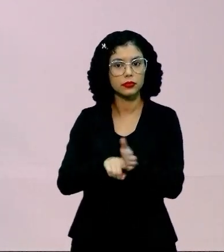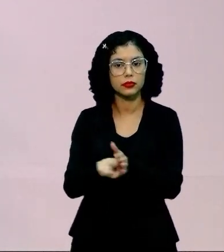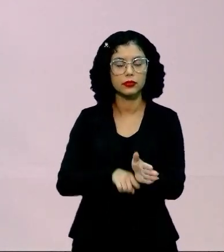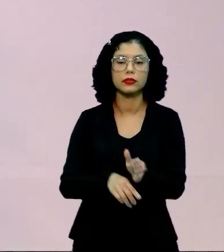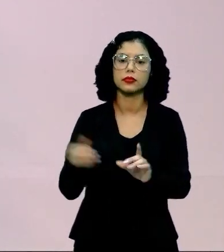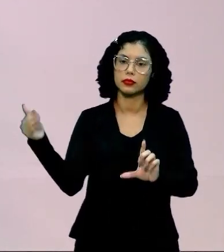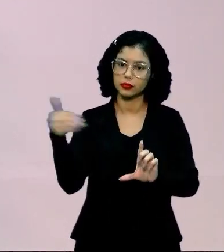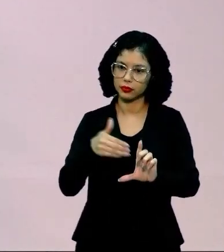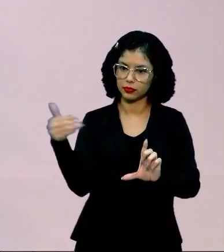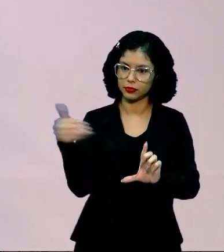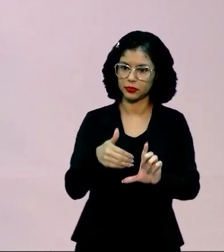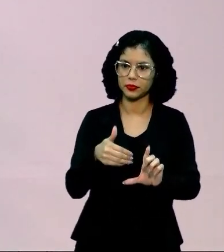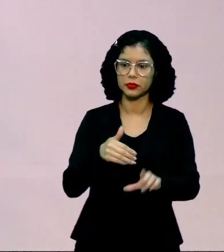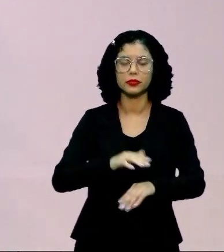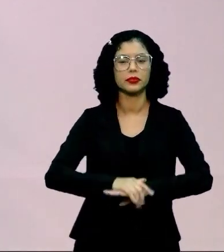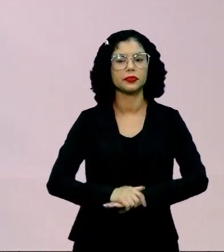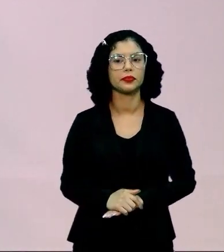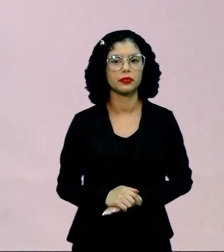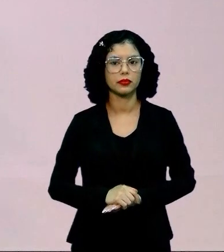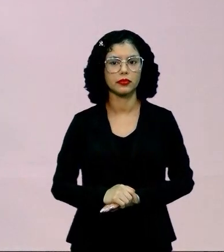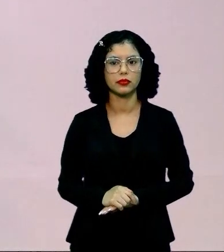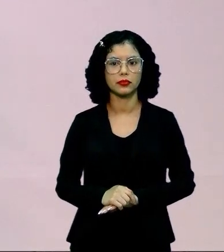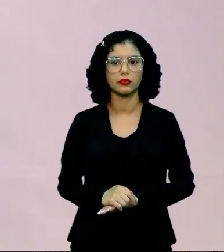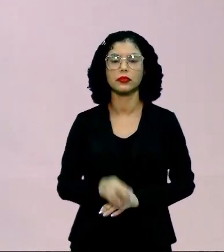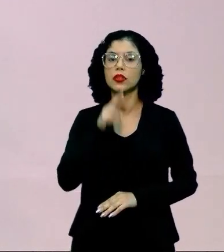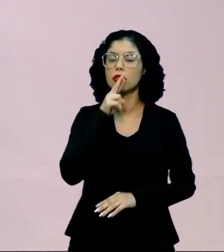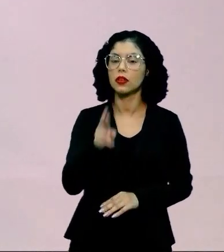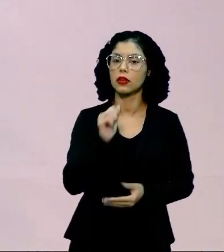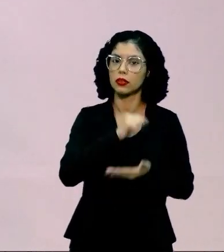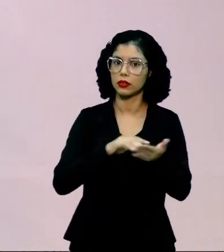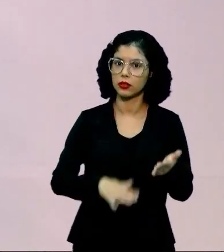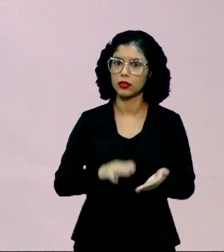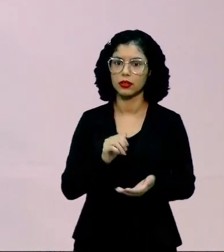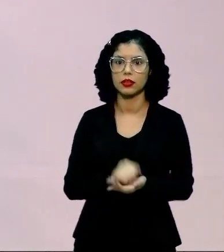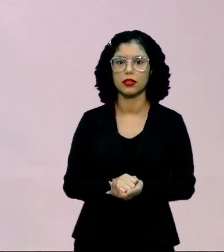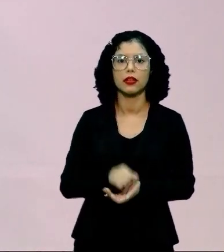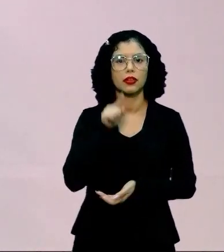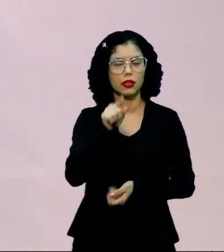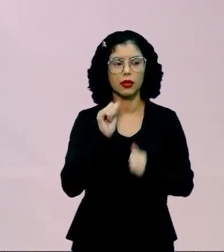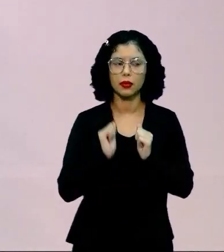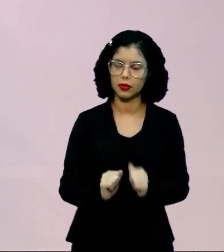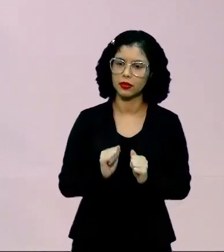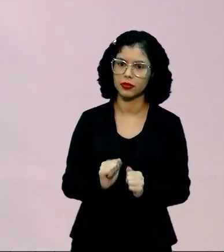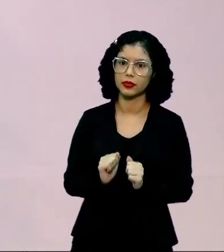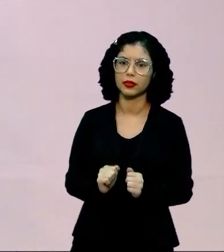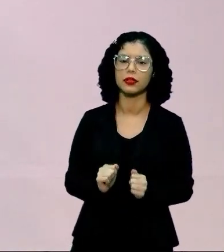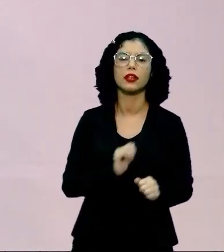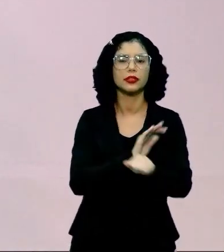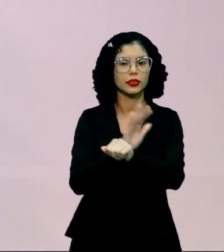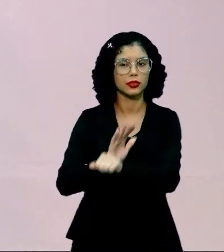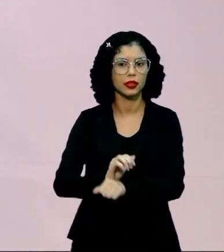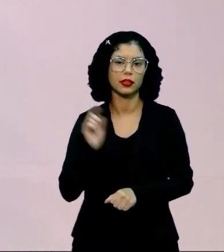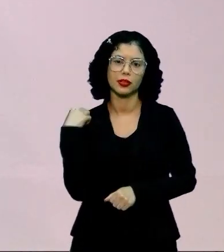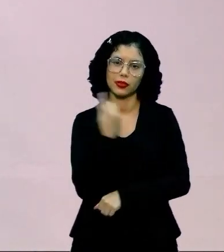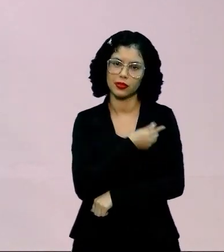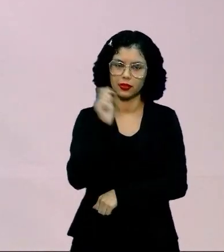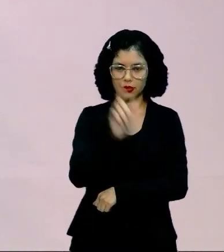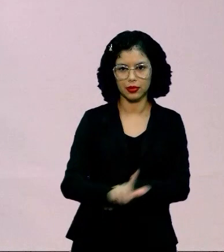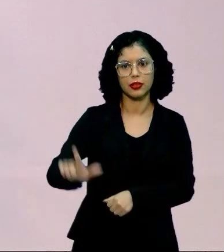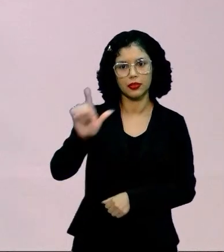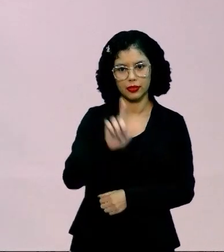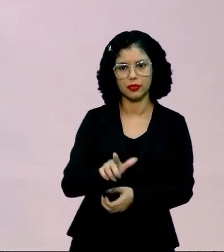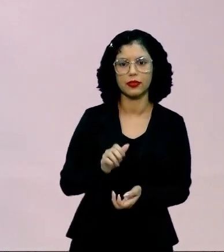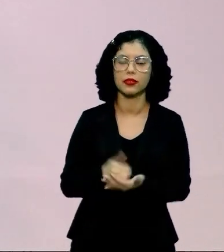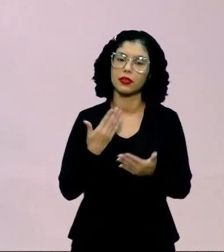material, tenha acesso aí à nossa plataforma, resolva mais algumas questões para que você possa consolidar esse nosso conteúdo